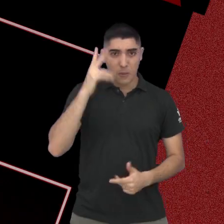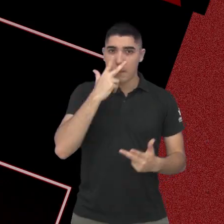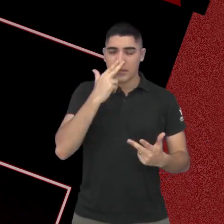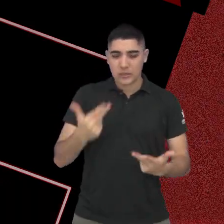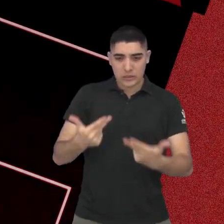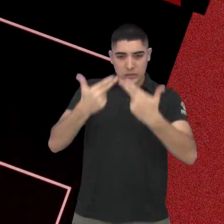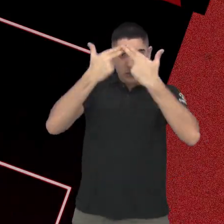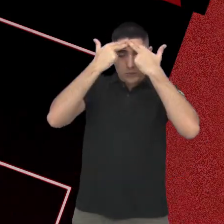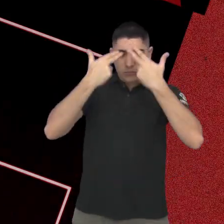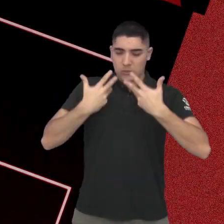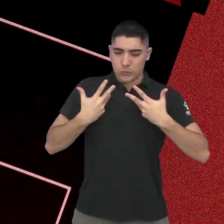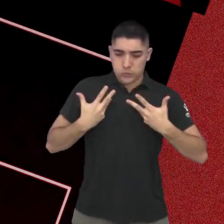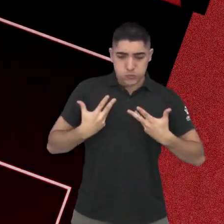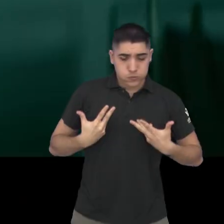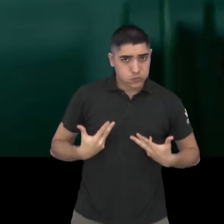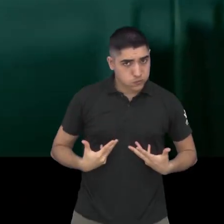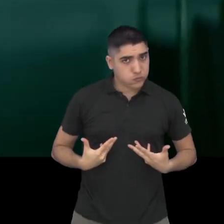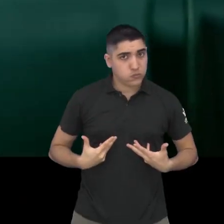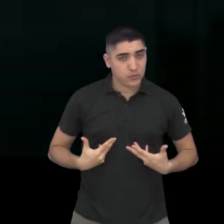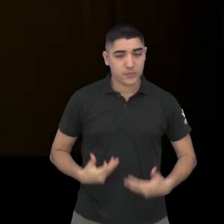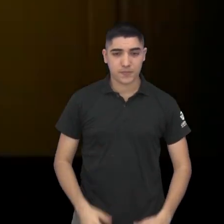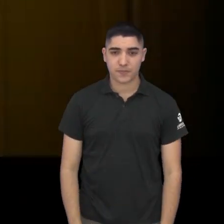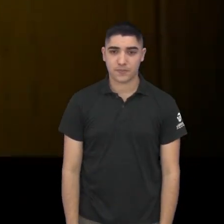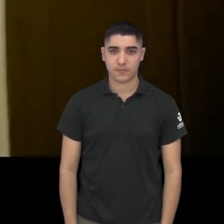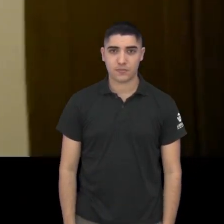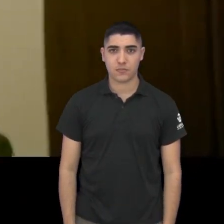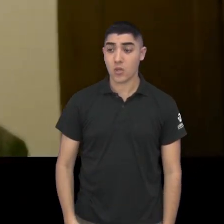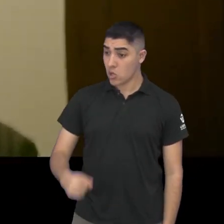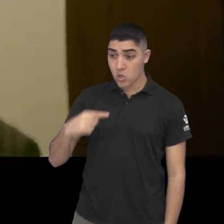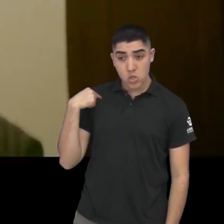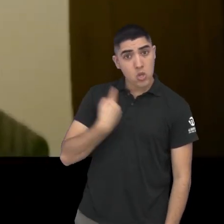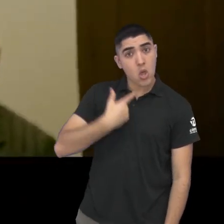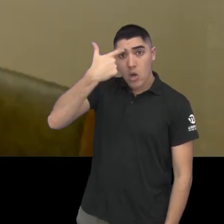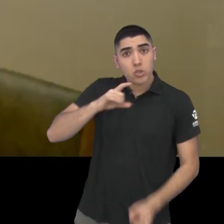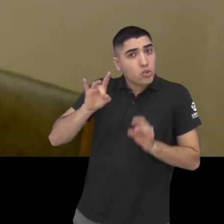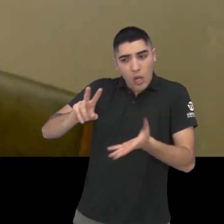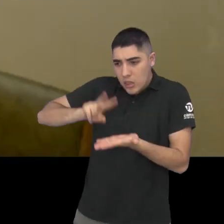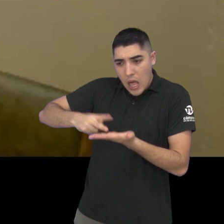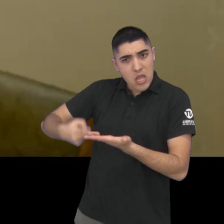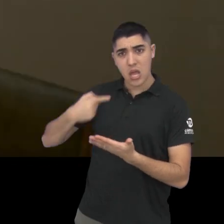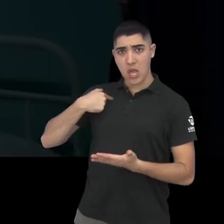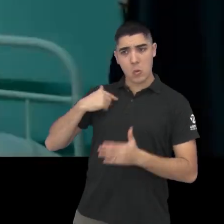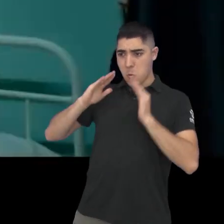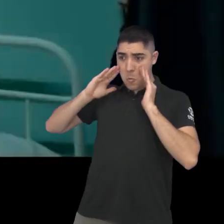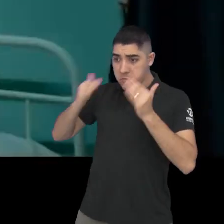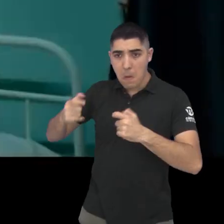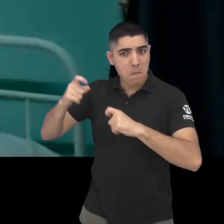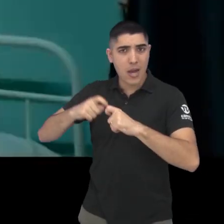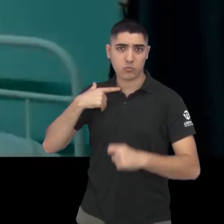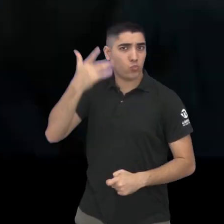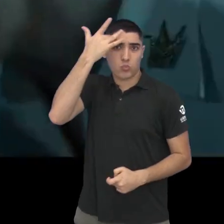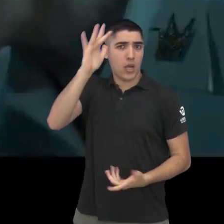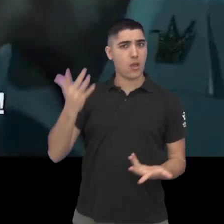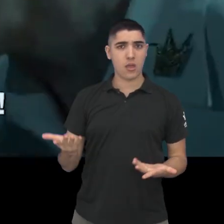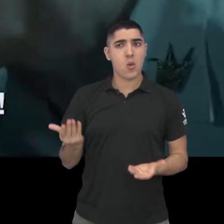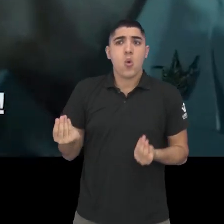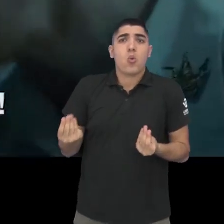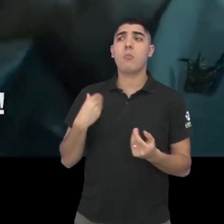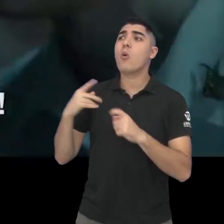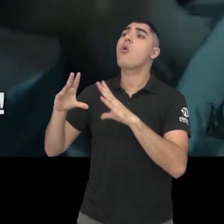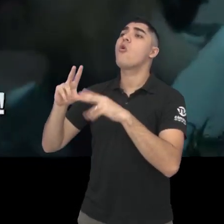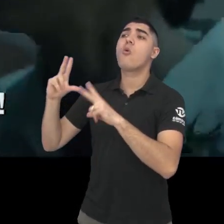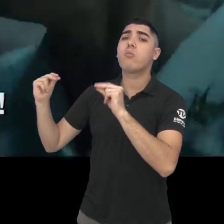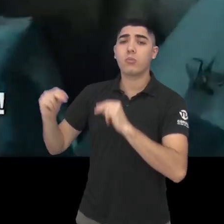desgastante emocionalmente. Somos tradutores, não especialistas. Com quem posso falar? Você